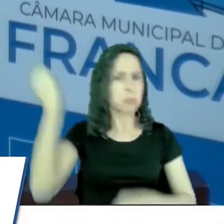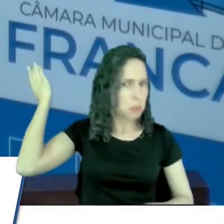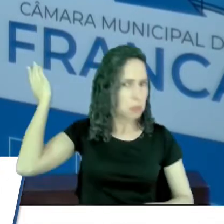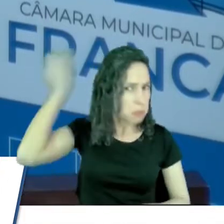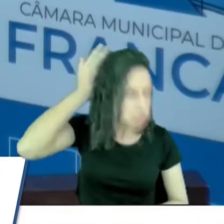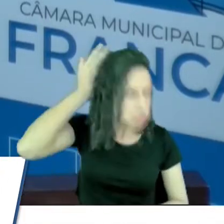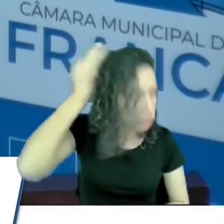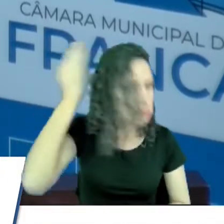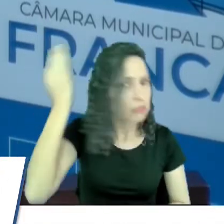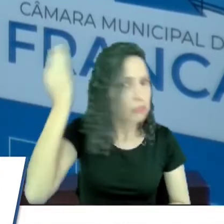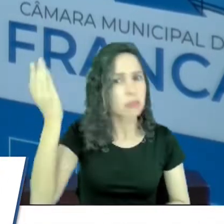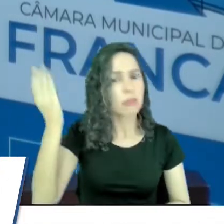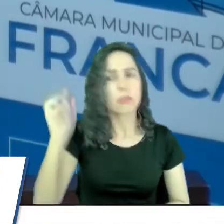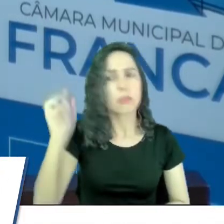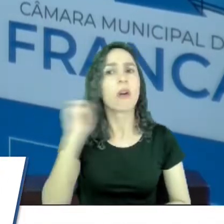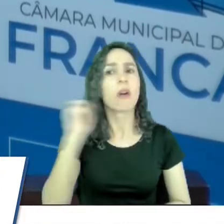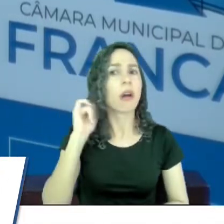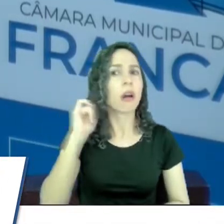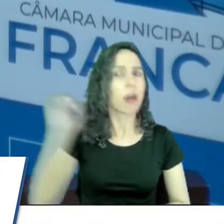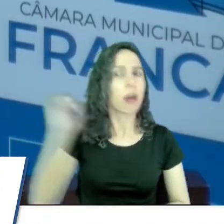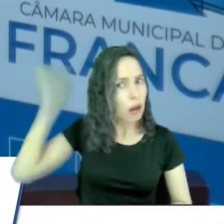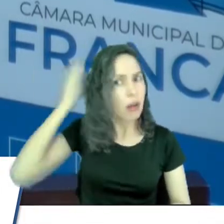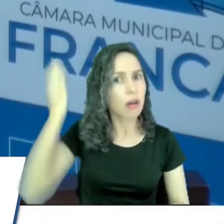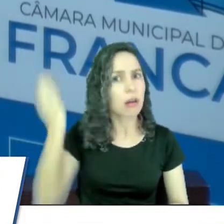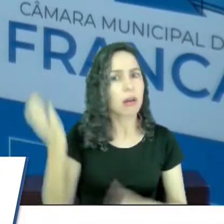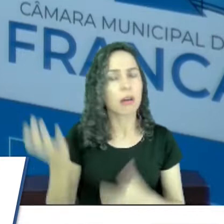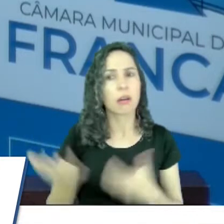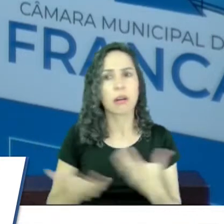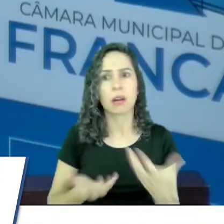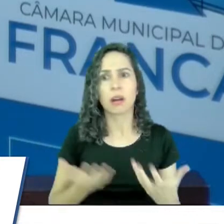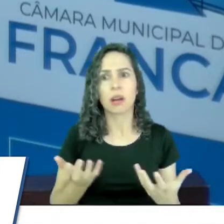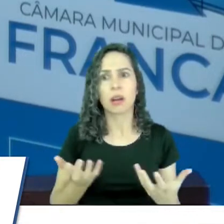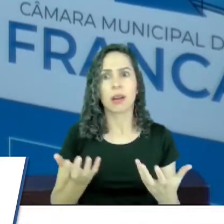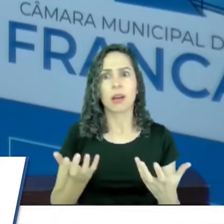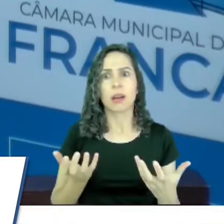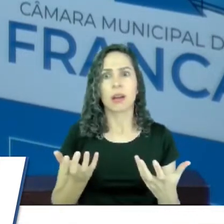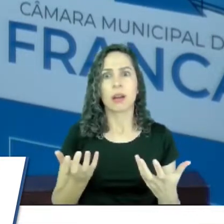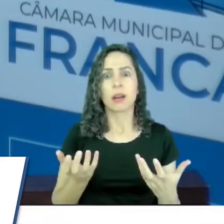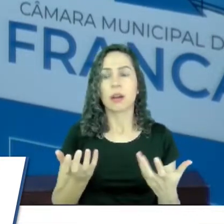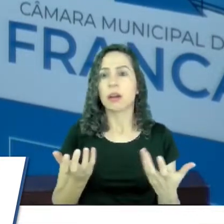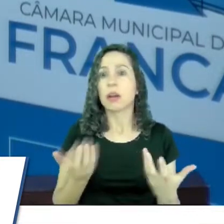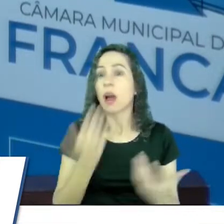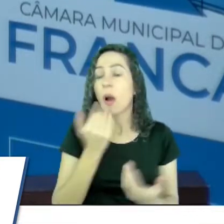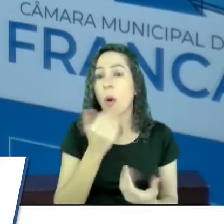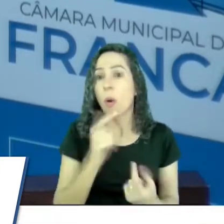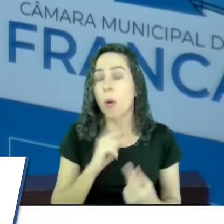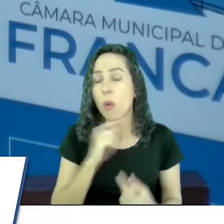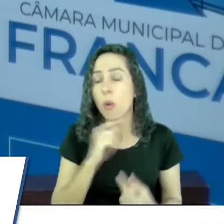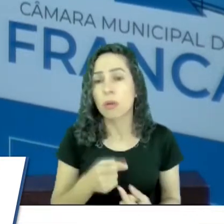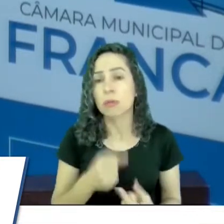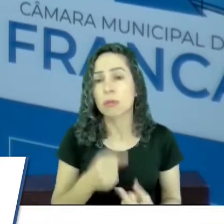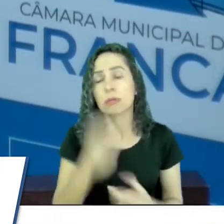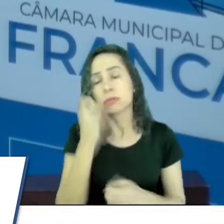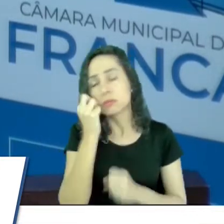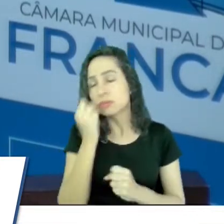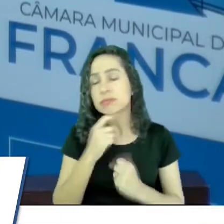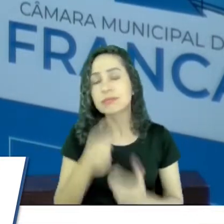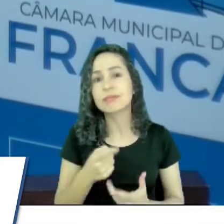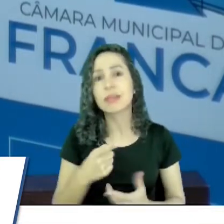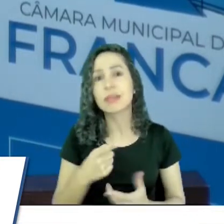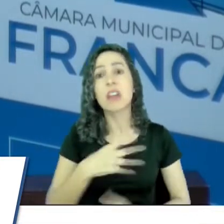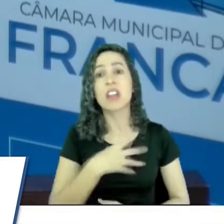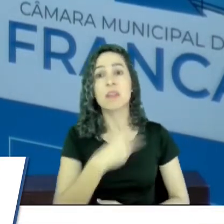atrás da orelha. Então, assim, não como, não consigo dormir. Eu tenho uma filha de 4